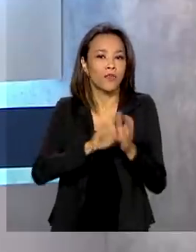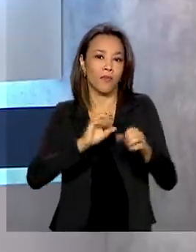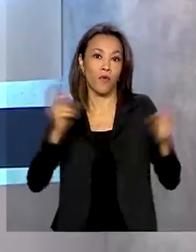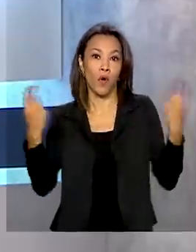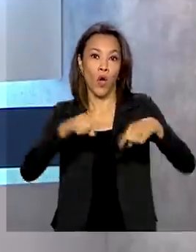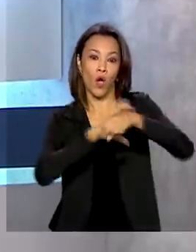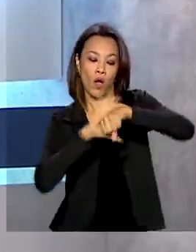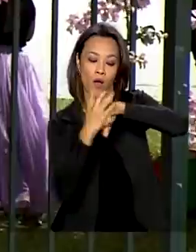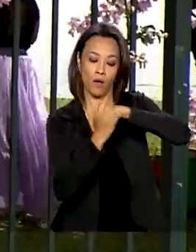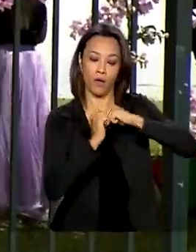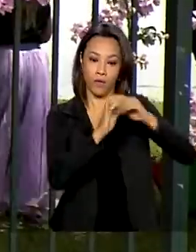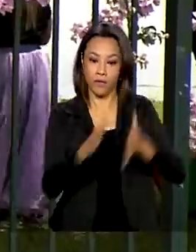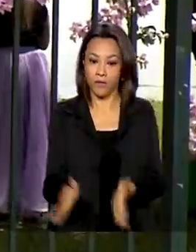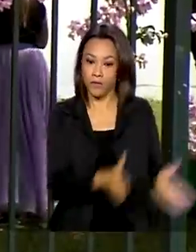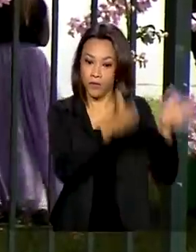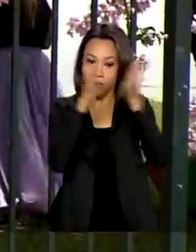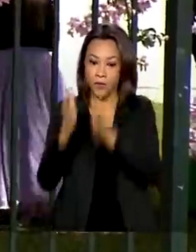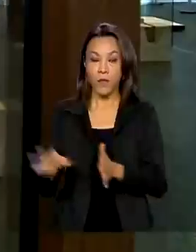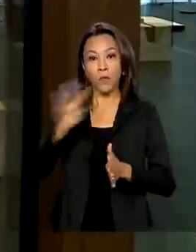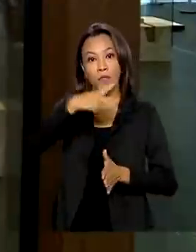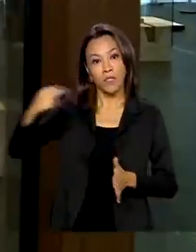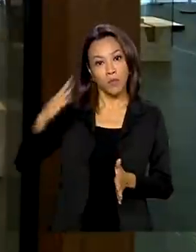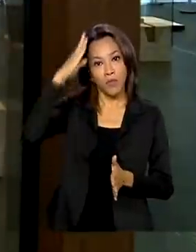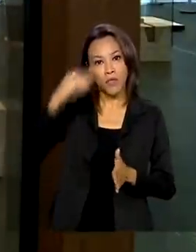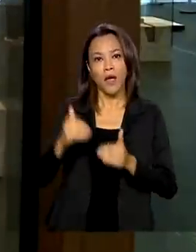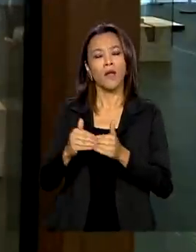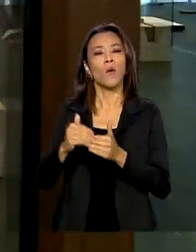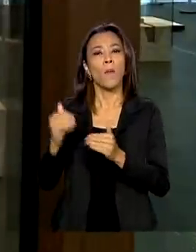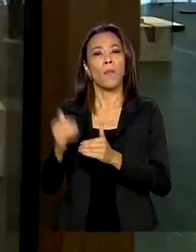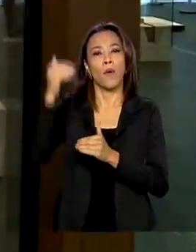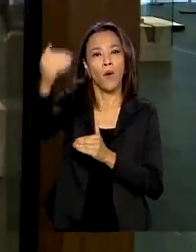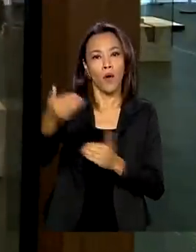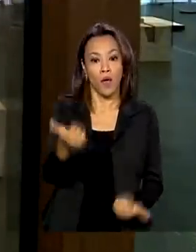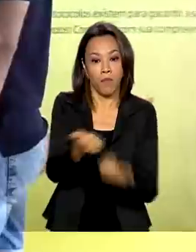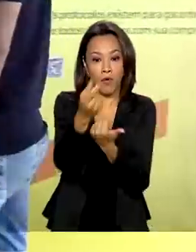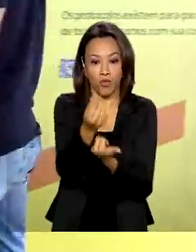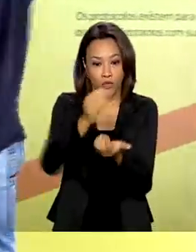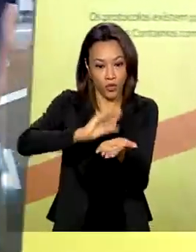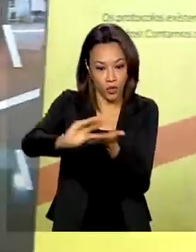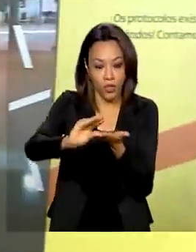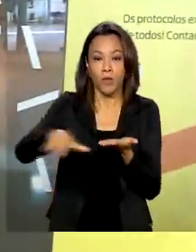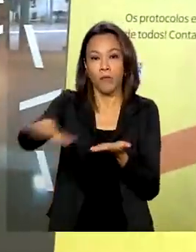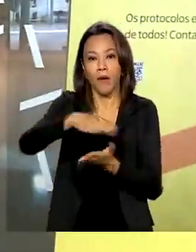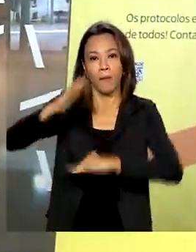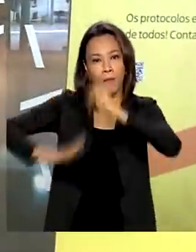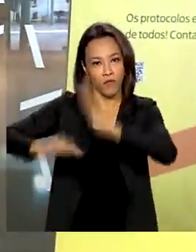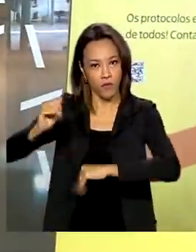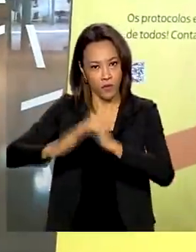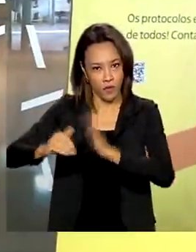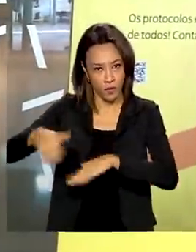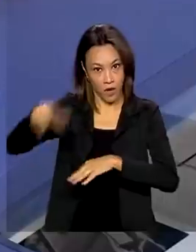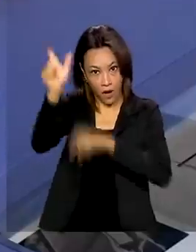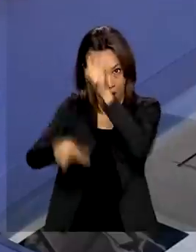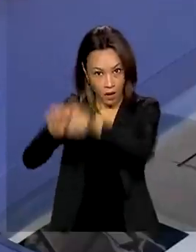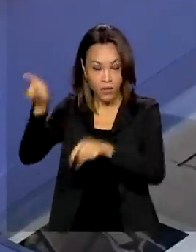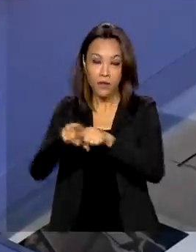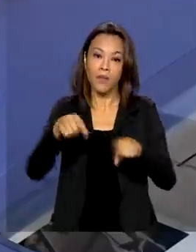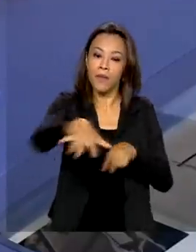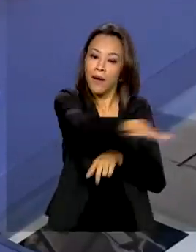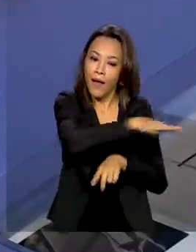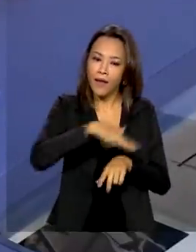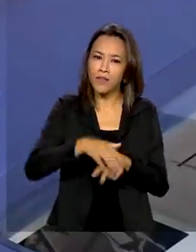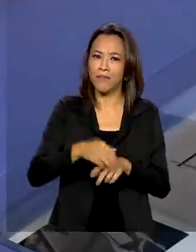Jair Bolsonaro prorroga auxílio para pequenos artistas e espaços culturais. São 700 mil trabalhadores